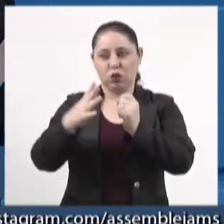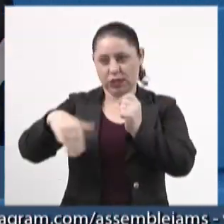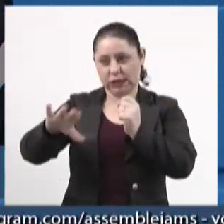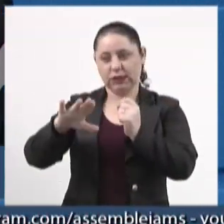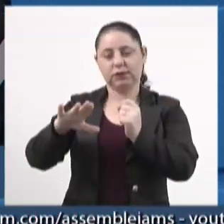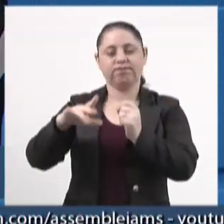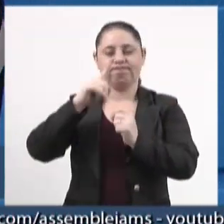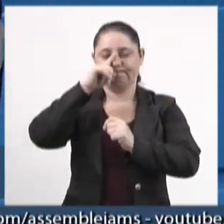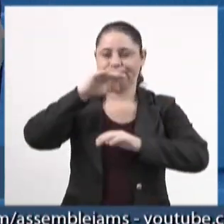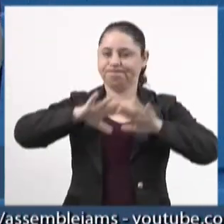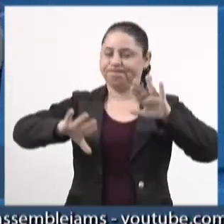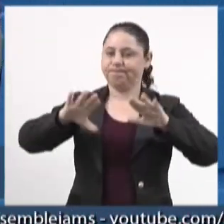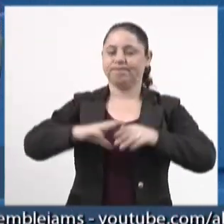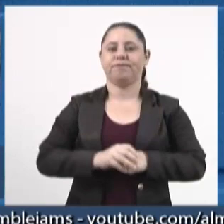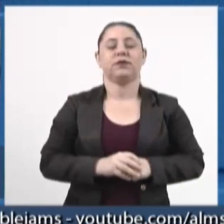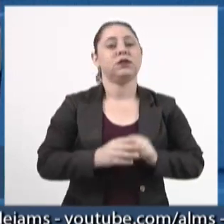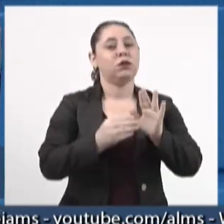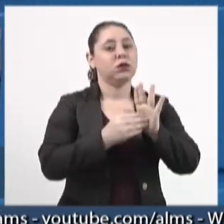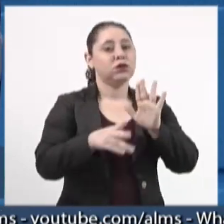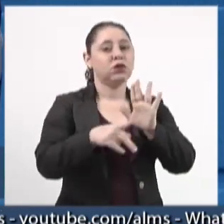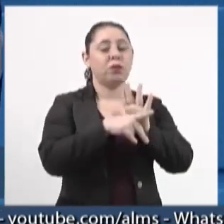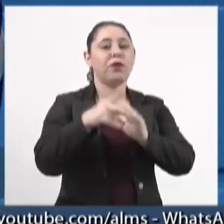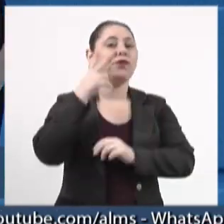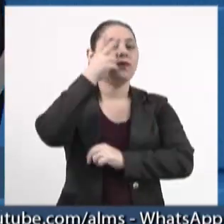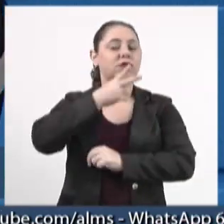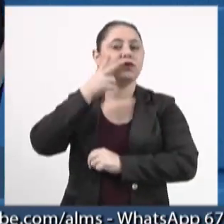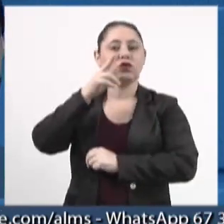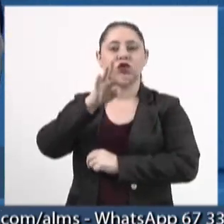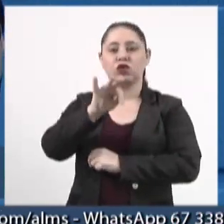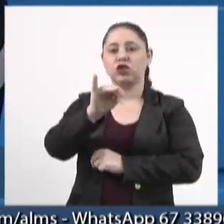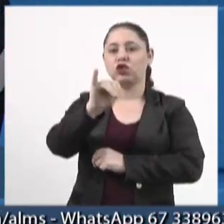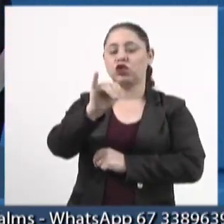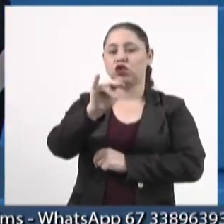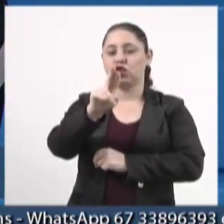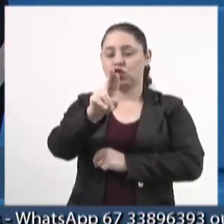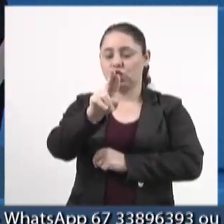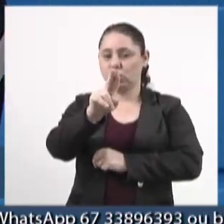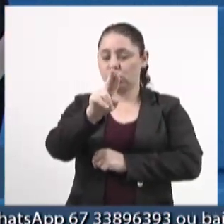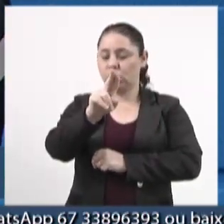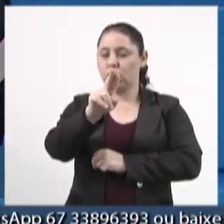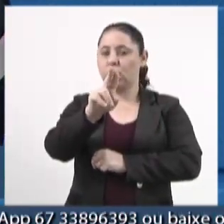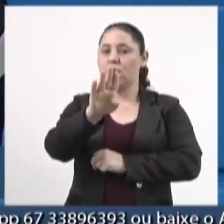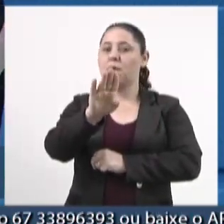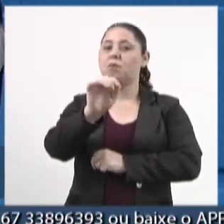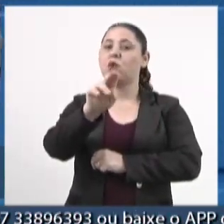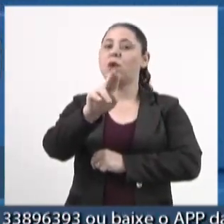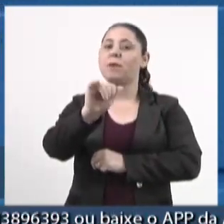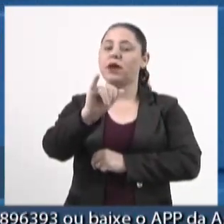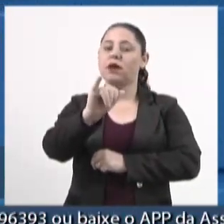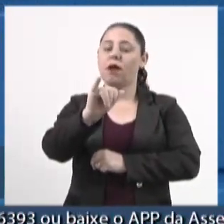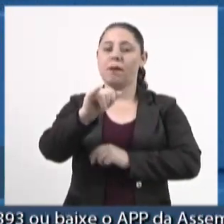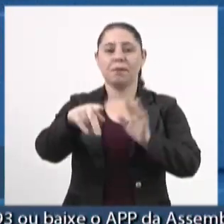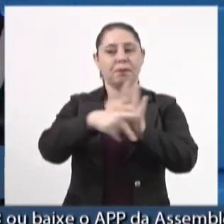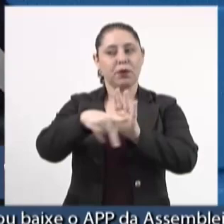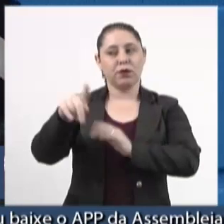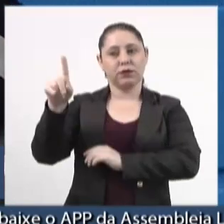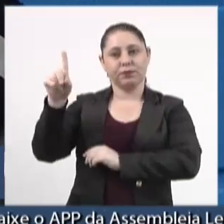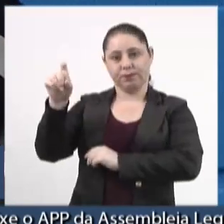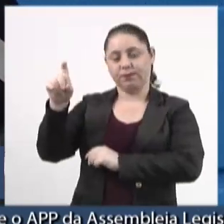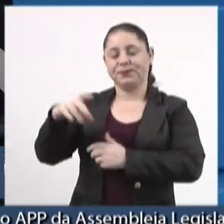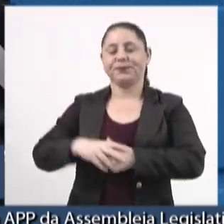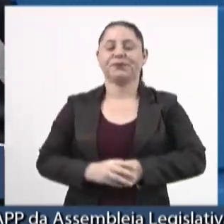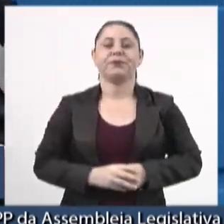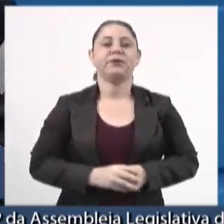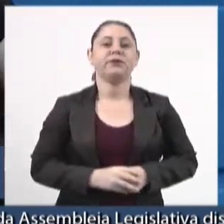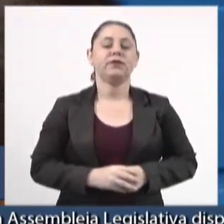trafegam. Lembrando que essa foi uma indicação do vereador Tio Bubi, do PSD, do município de Dourados. Também